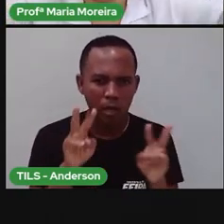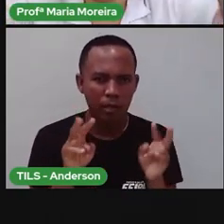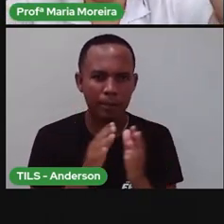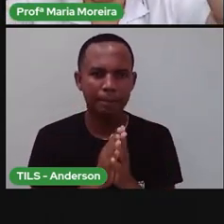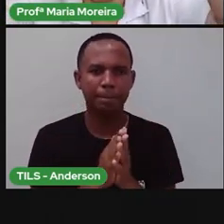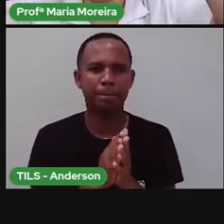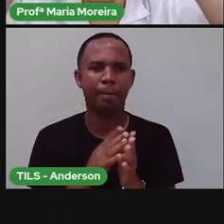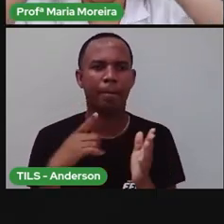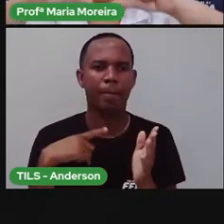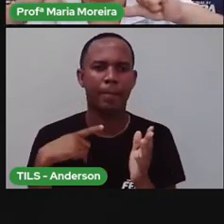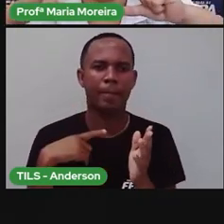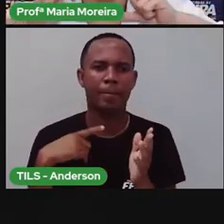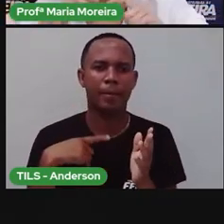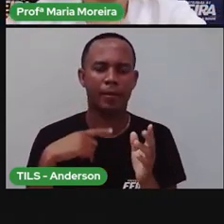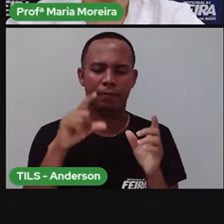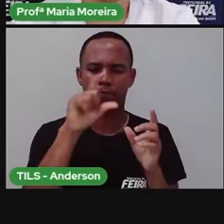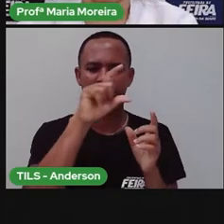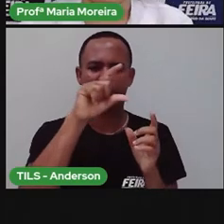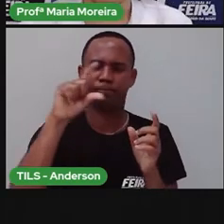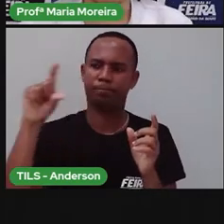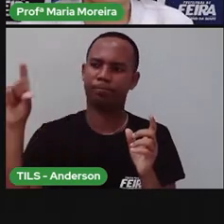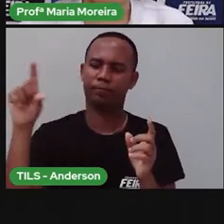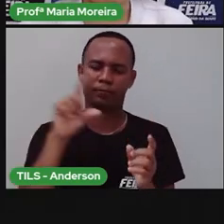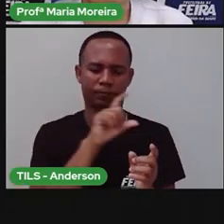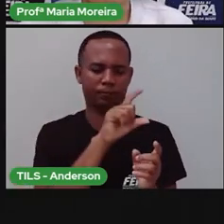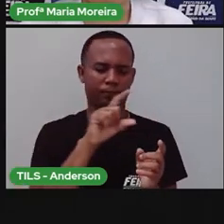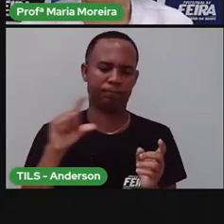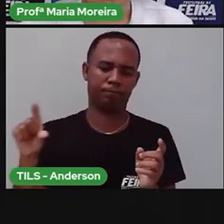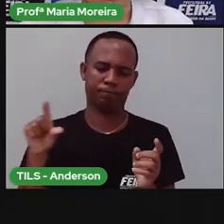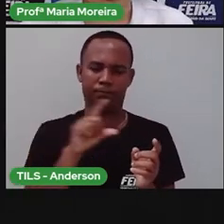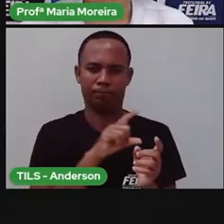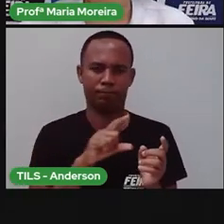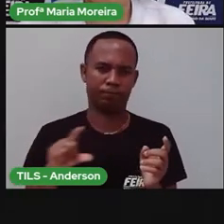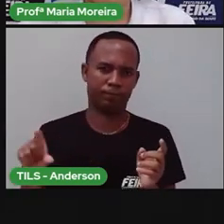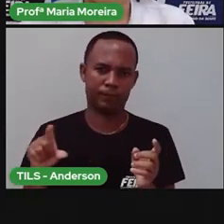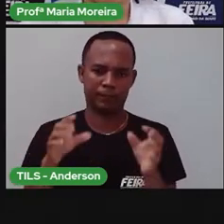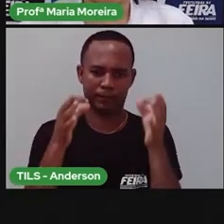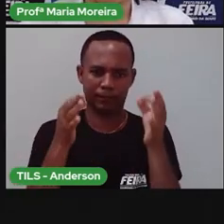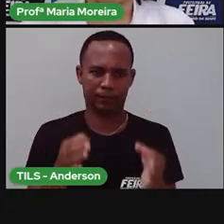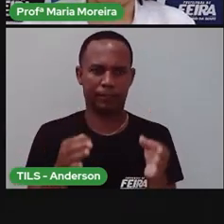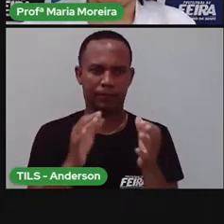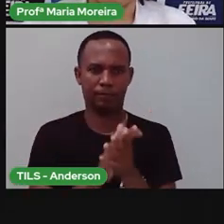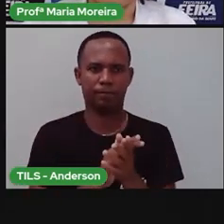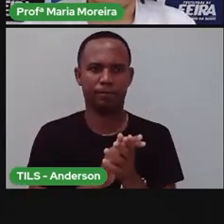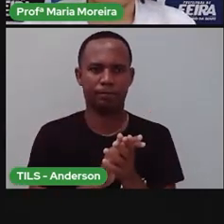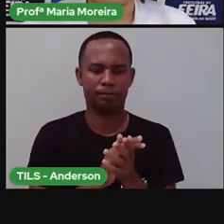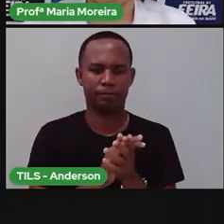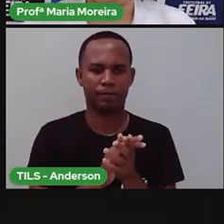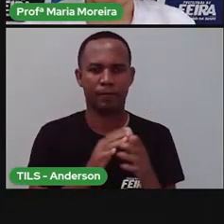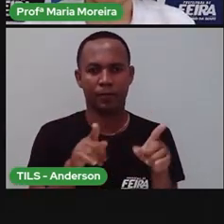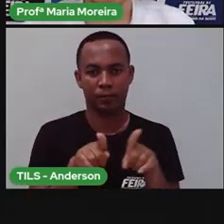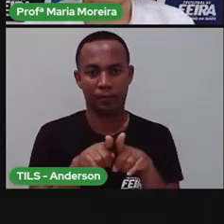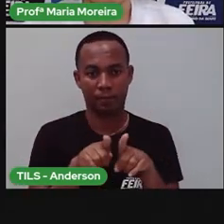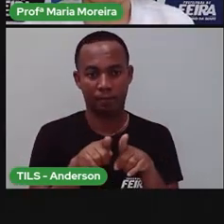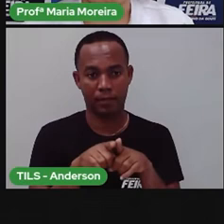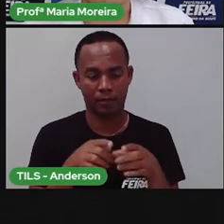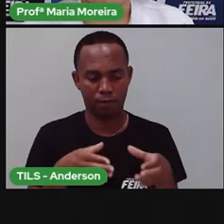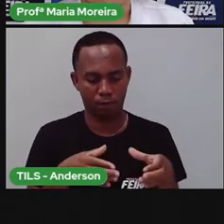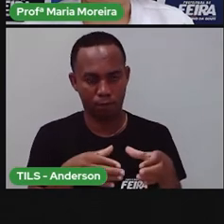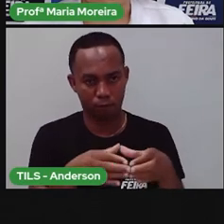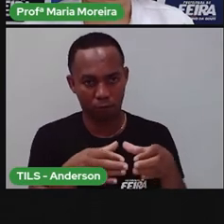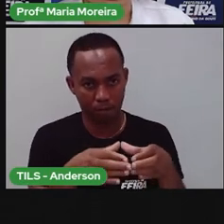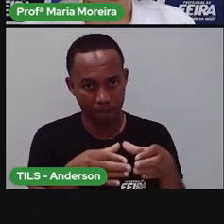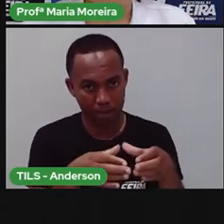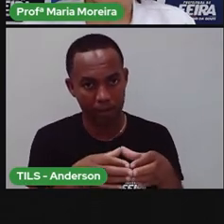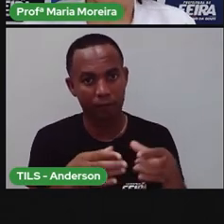né? Ele vai ter lá, agrupado, que são o quê? As estrofes, né? Que, por suas vezes, são formadas pela mesma